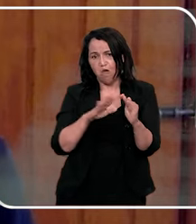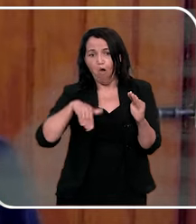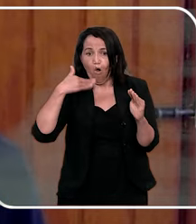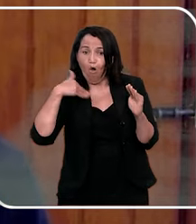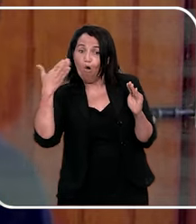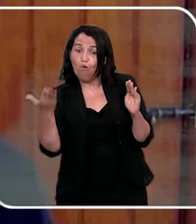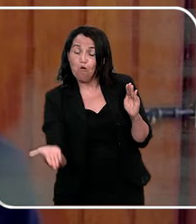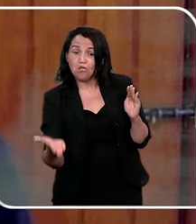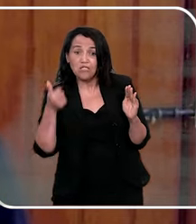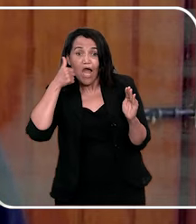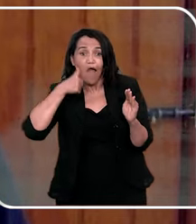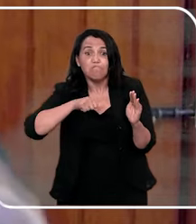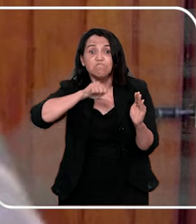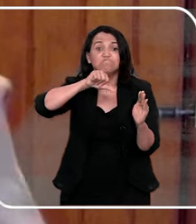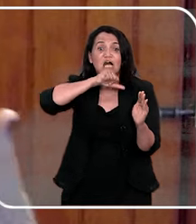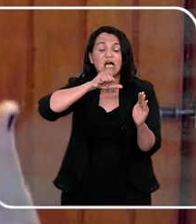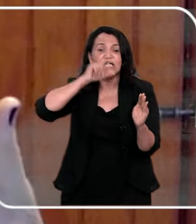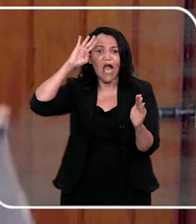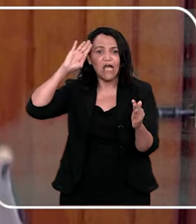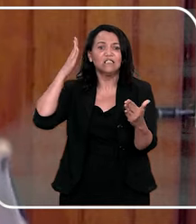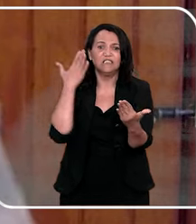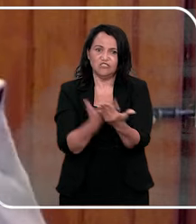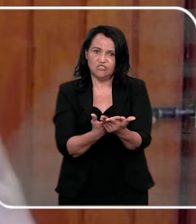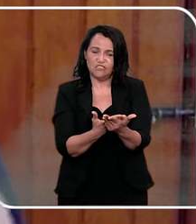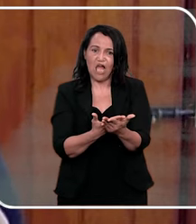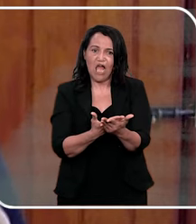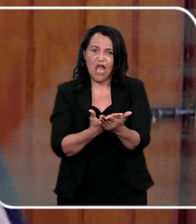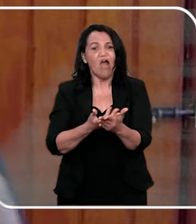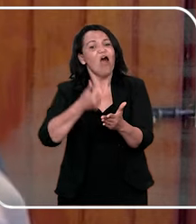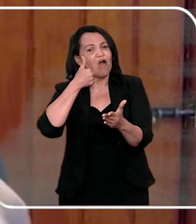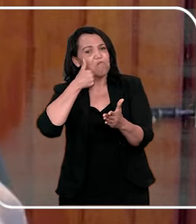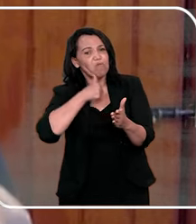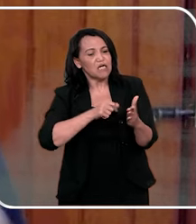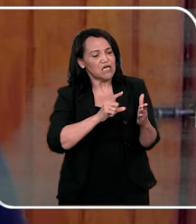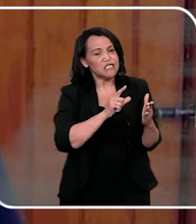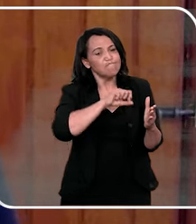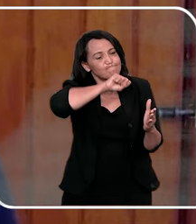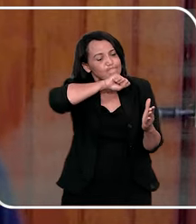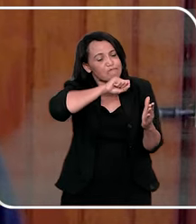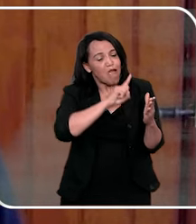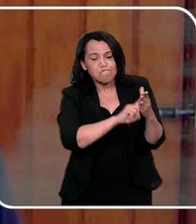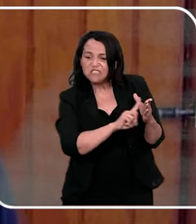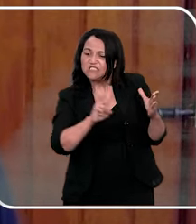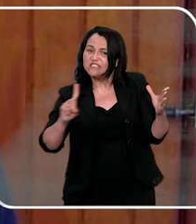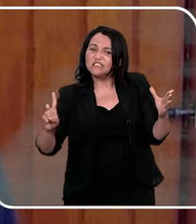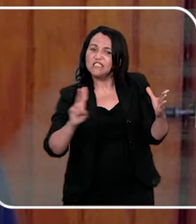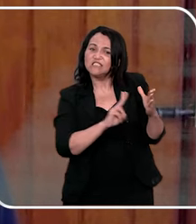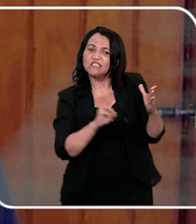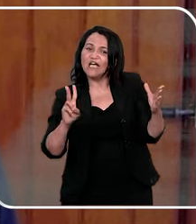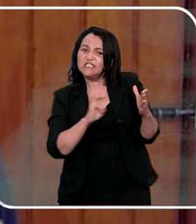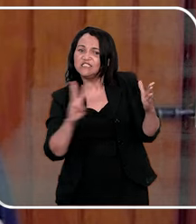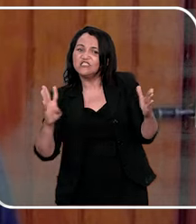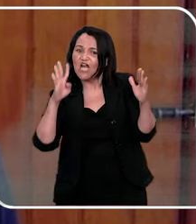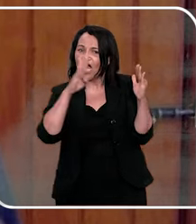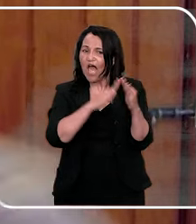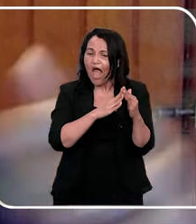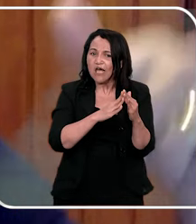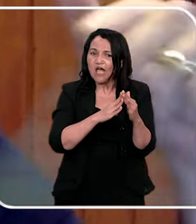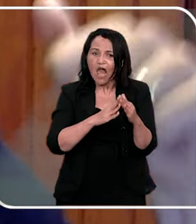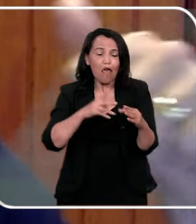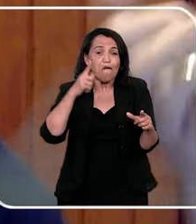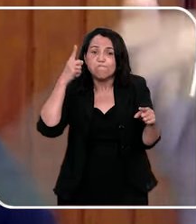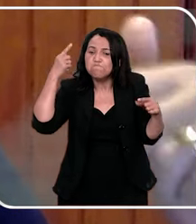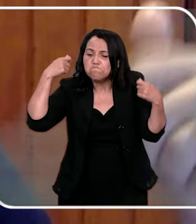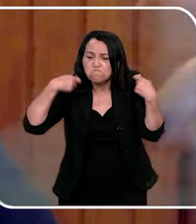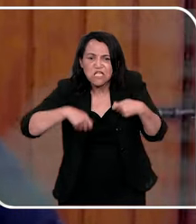Quem é retirado de dentro de casa? Quando a mãe acolha a criança, acredita nela, que é ela que tem que sair de casa com os filhos, porque o abusador